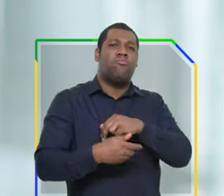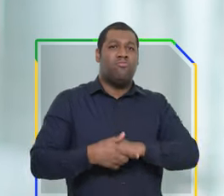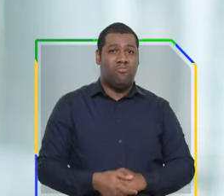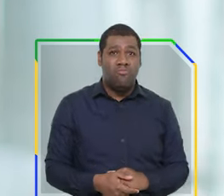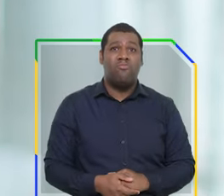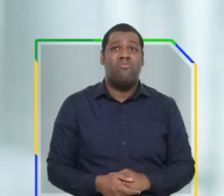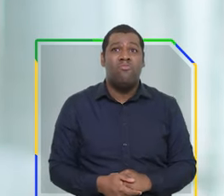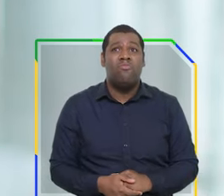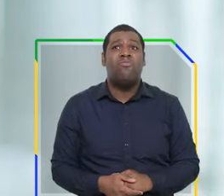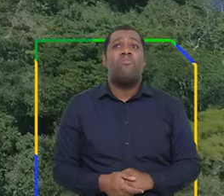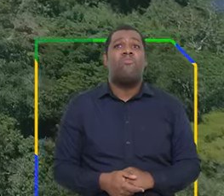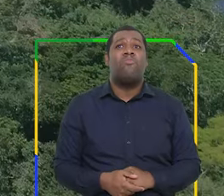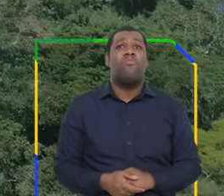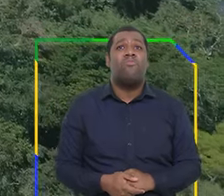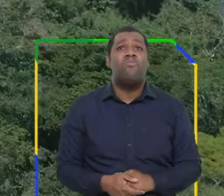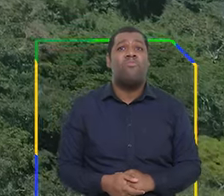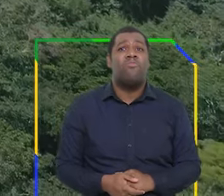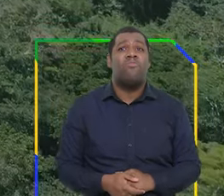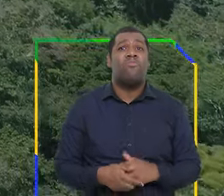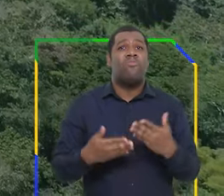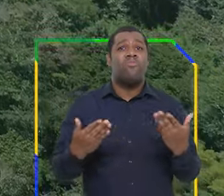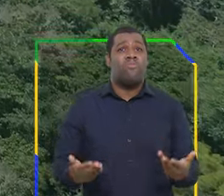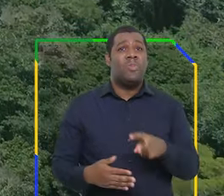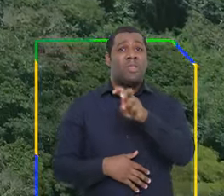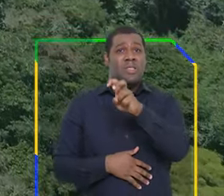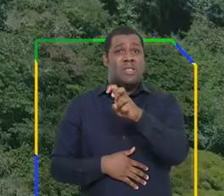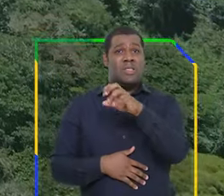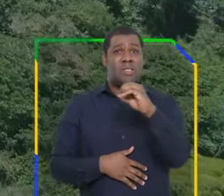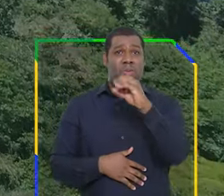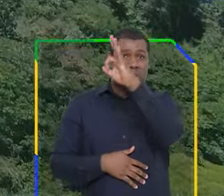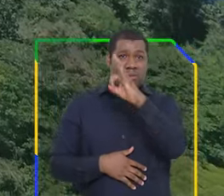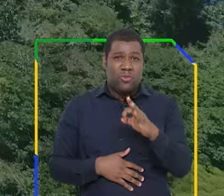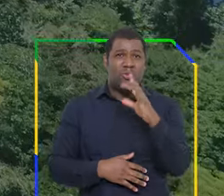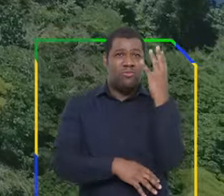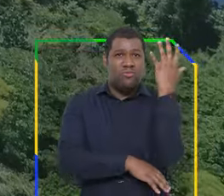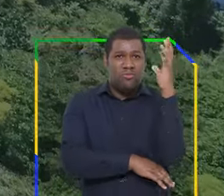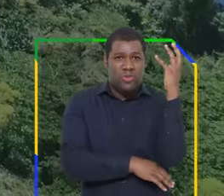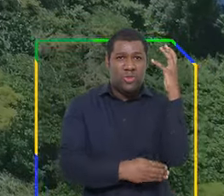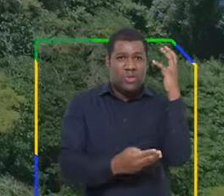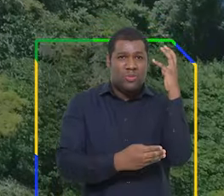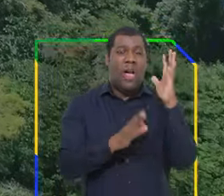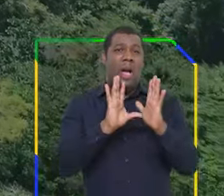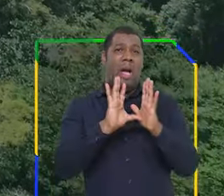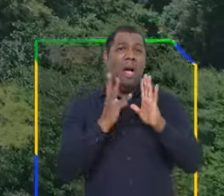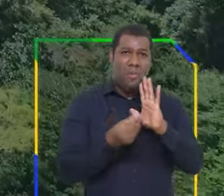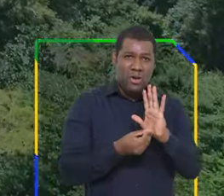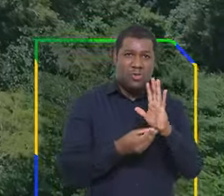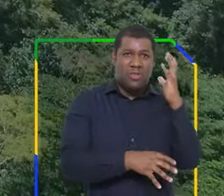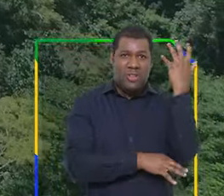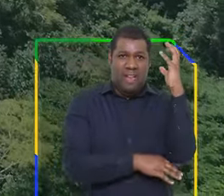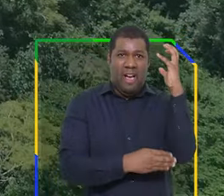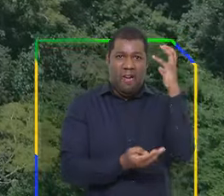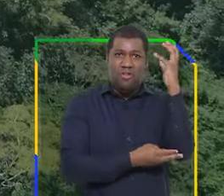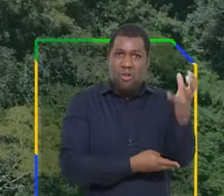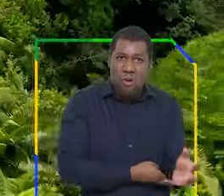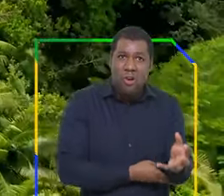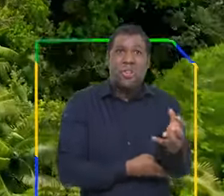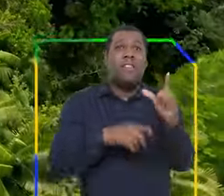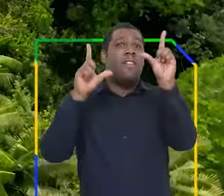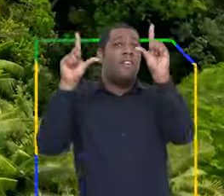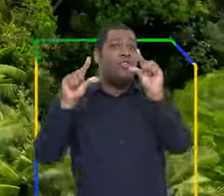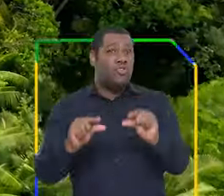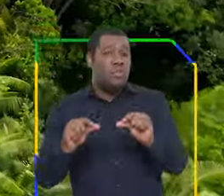importantes com a redução de 50% do desmatamento na Amazônia e reduções também